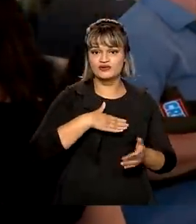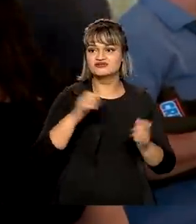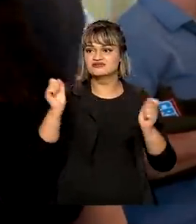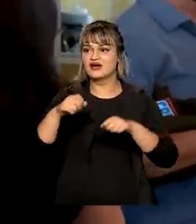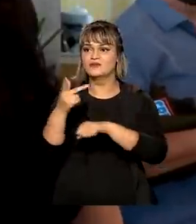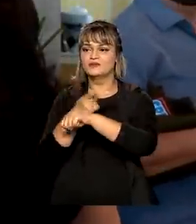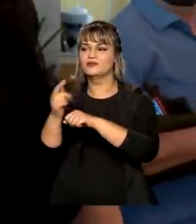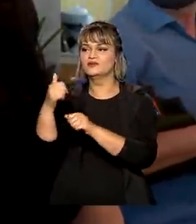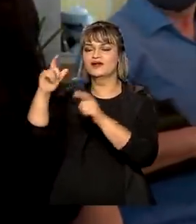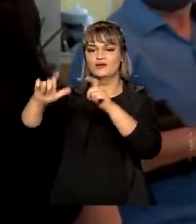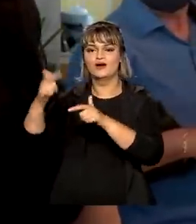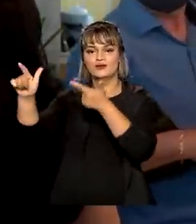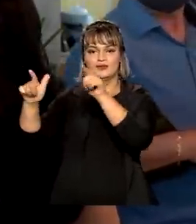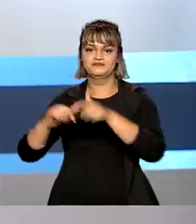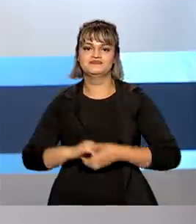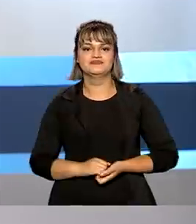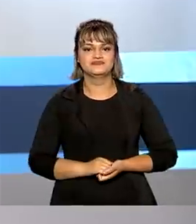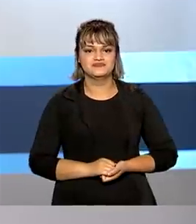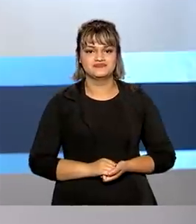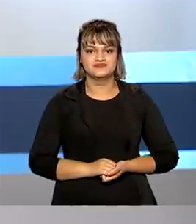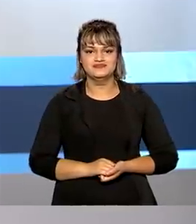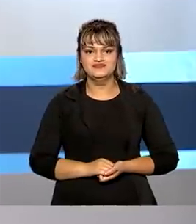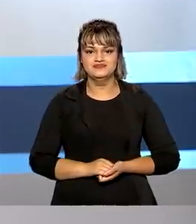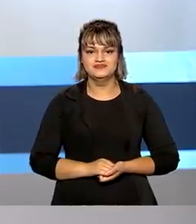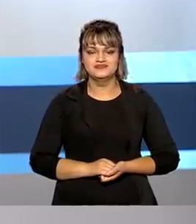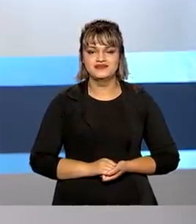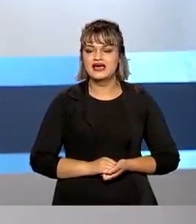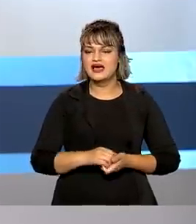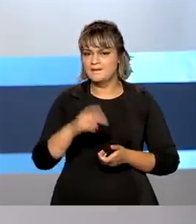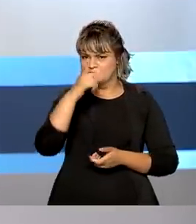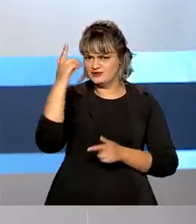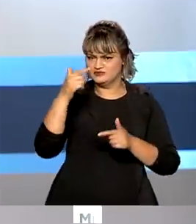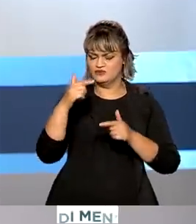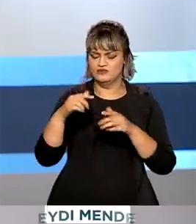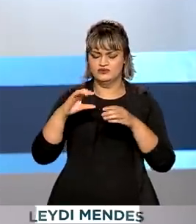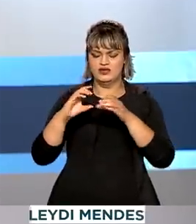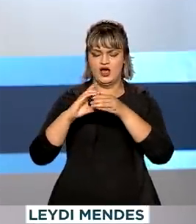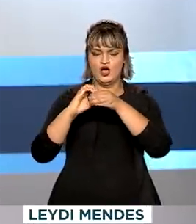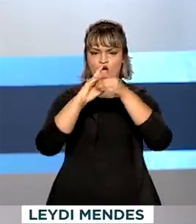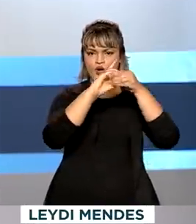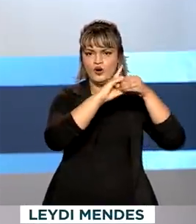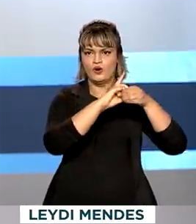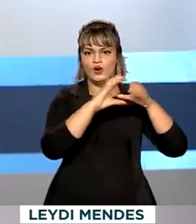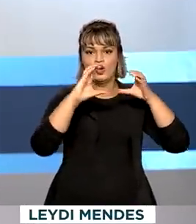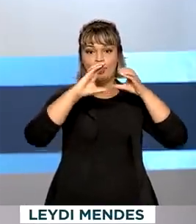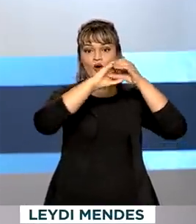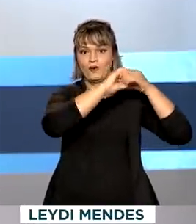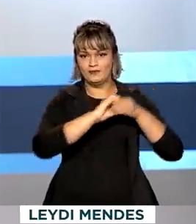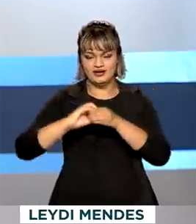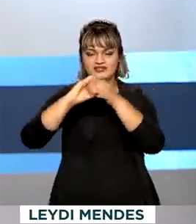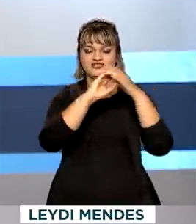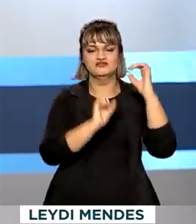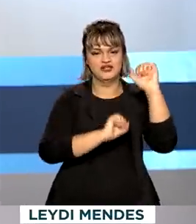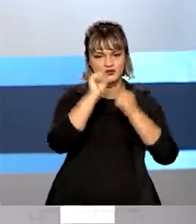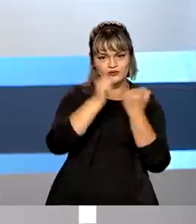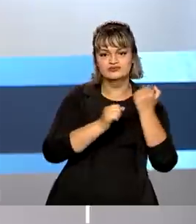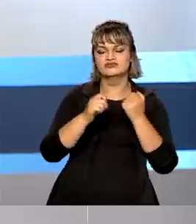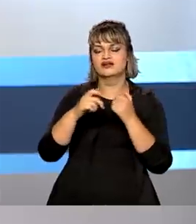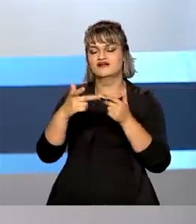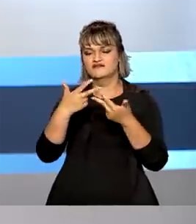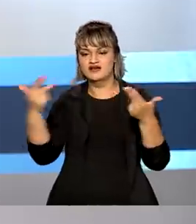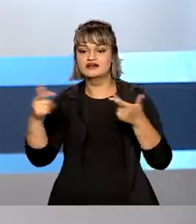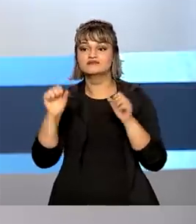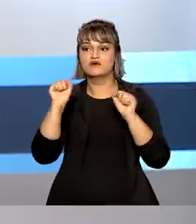posso procurar eles novamente para comprar. Produtores, cooperativas, indústrias e exportadores já podem